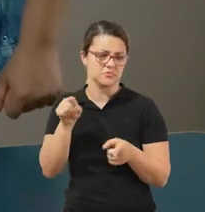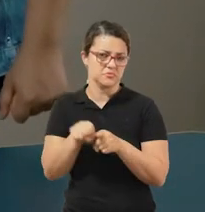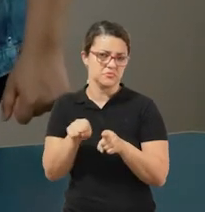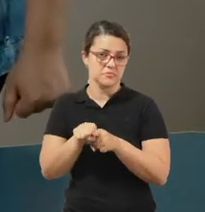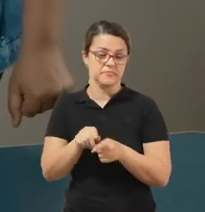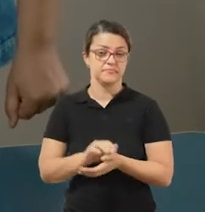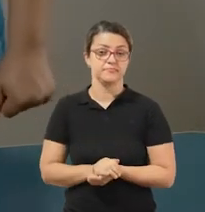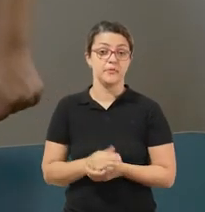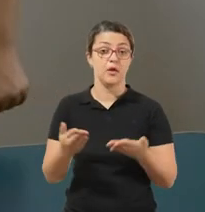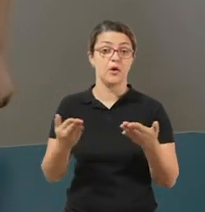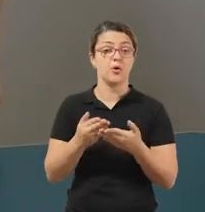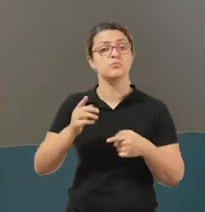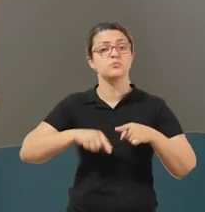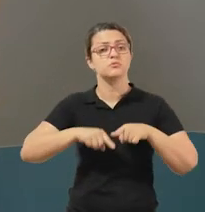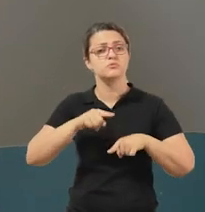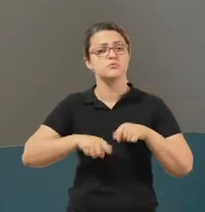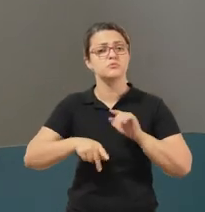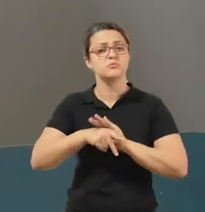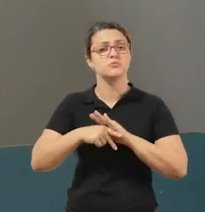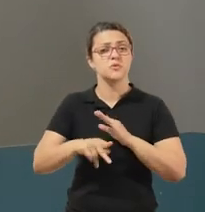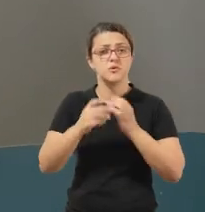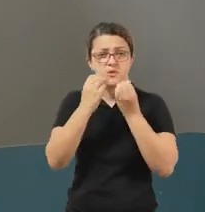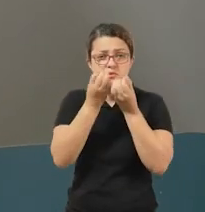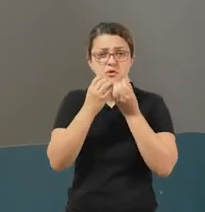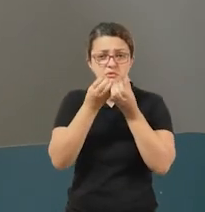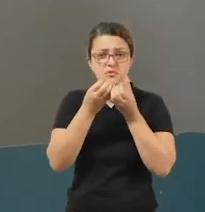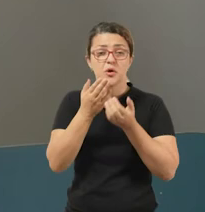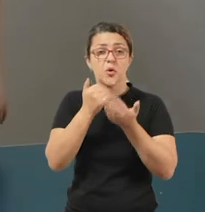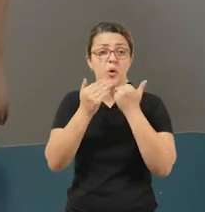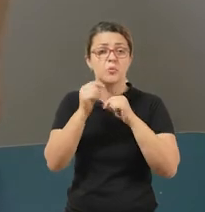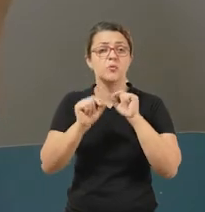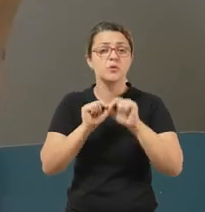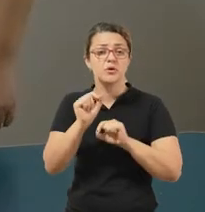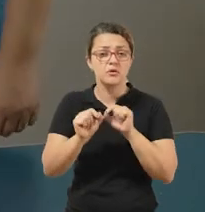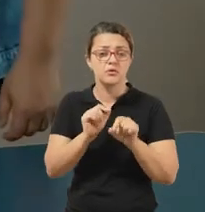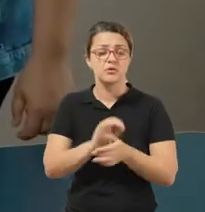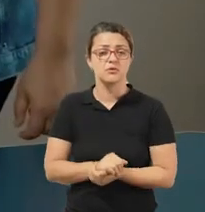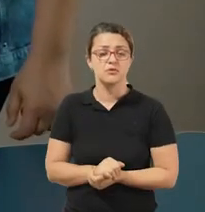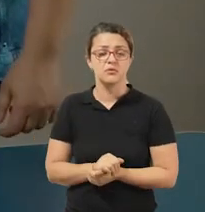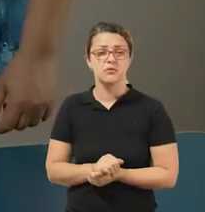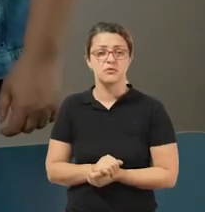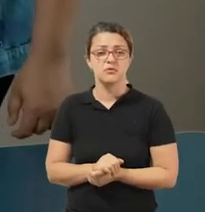E os produtos do milho? O que nós podemos fazer? O que nós consumimos com o milho?